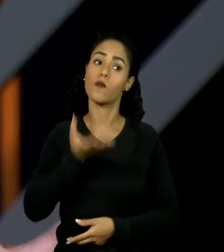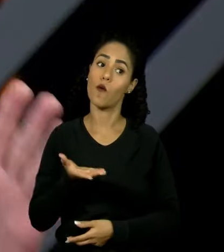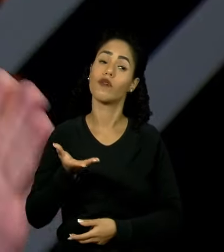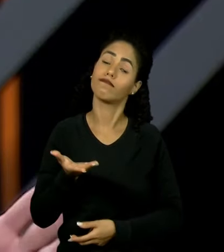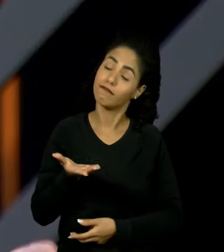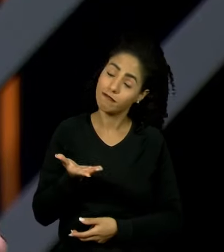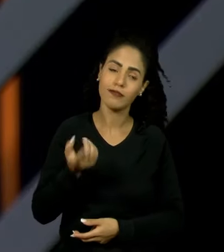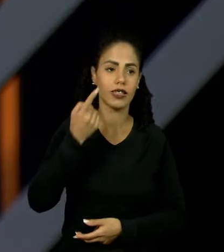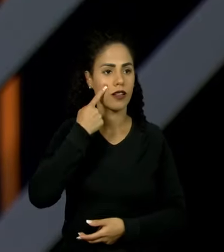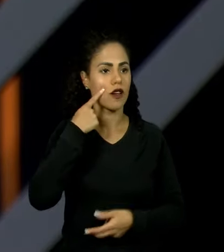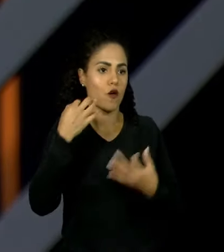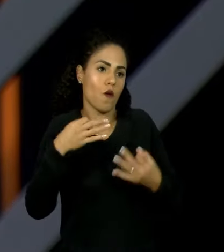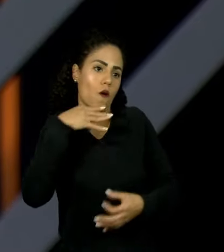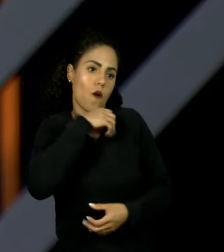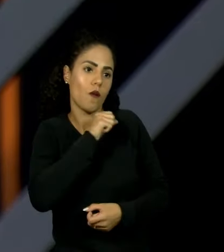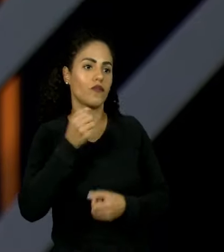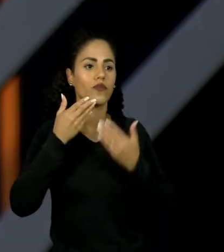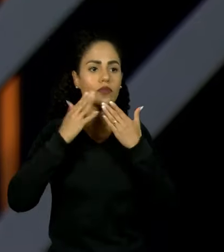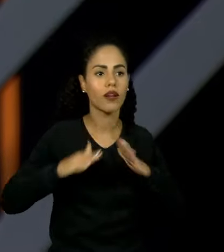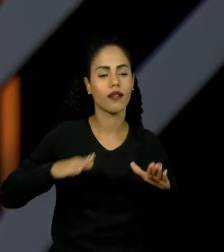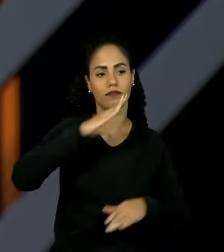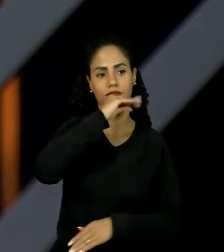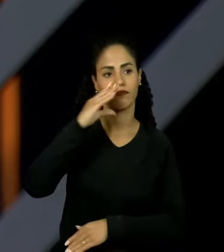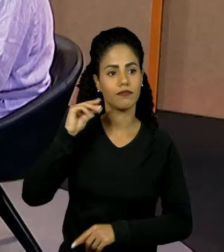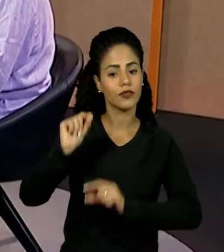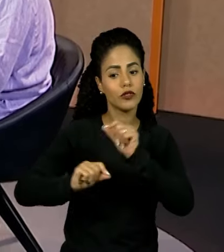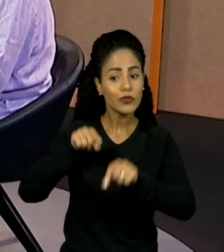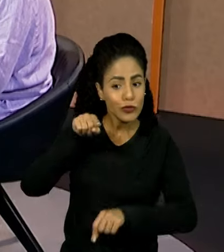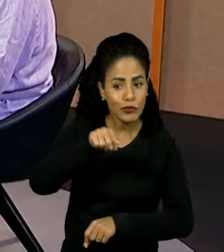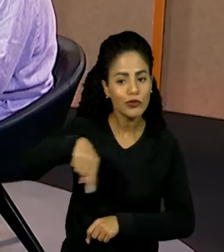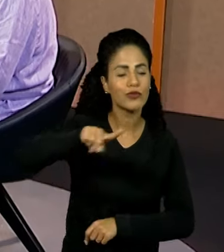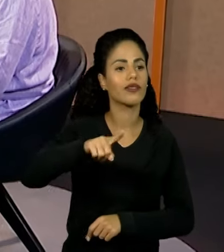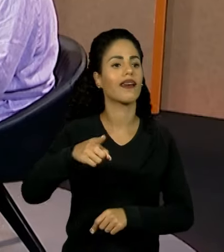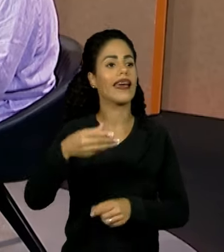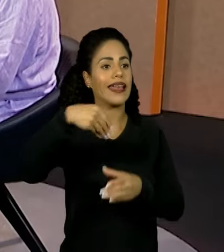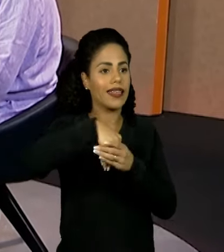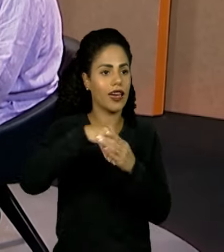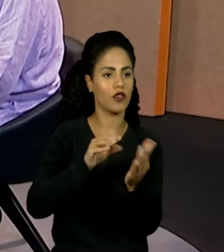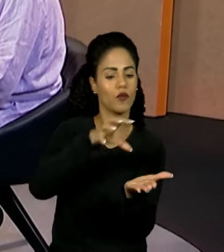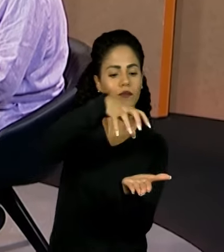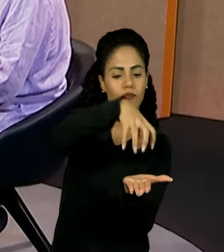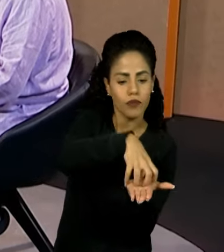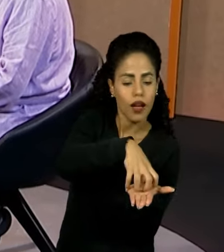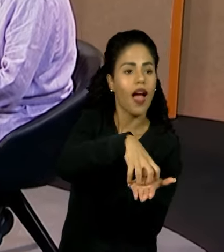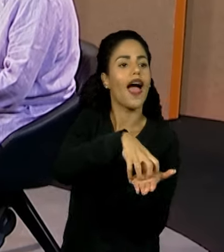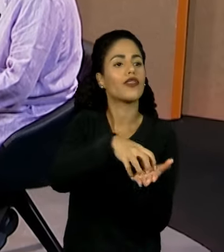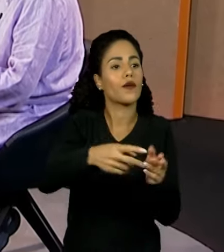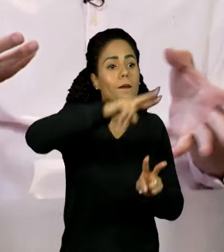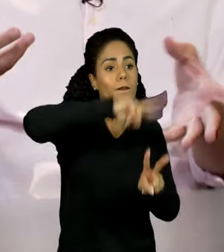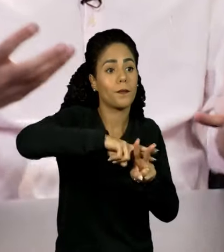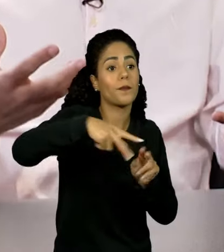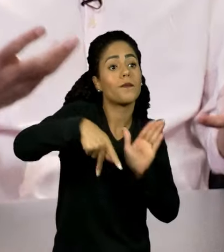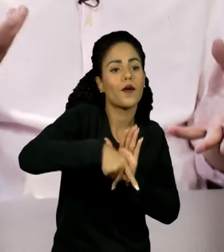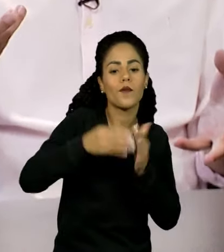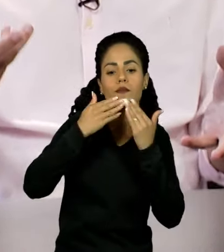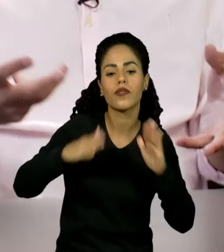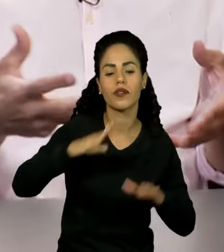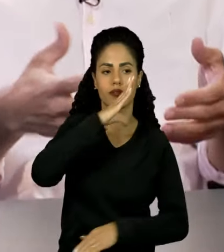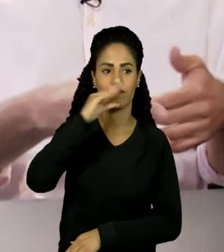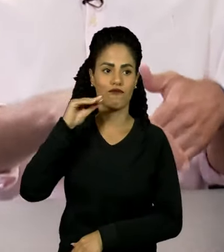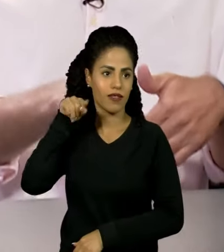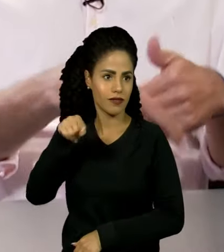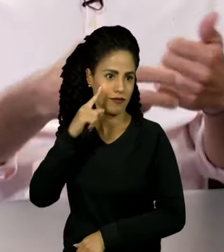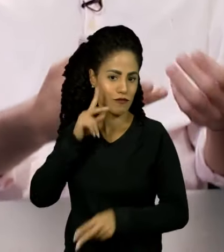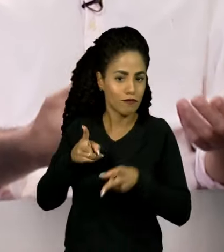ponta, né? É evidente que essas crianças, esses adolescentes que estão na Fundação Casa e a população carcerária, a população adulta, acabam sendo fruto